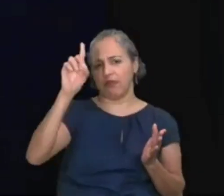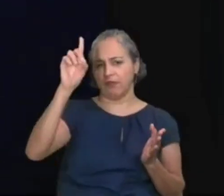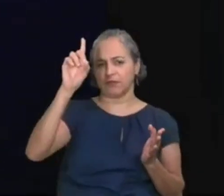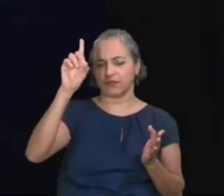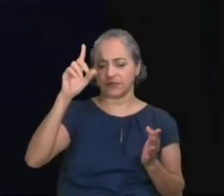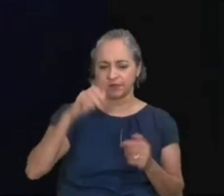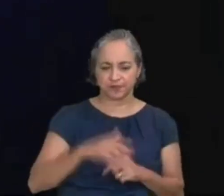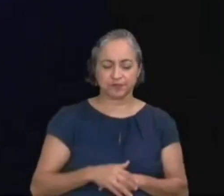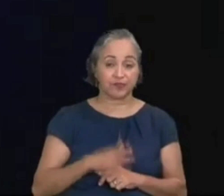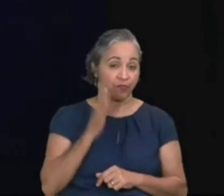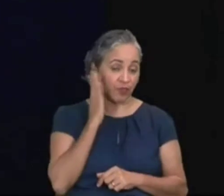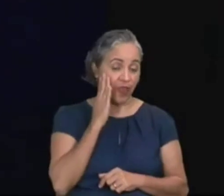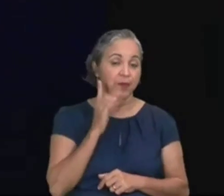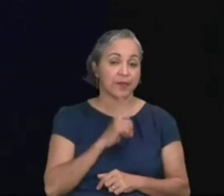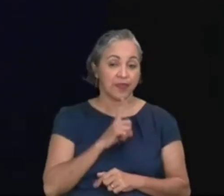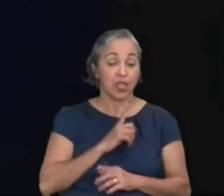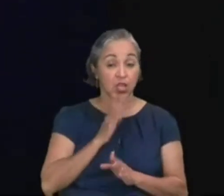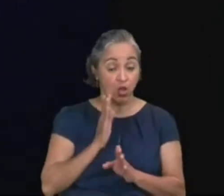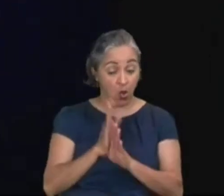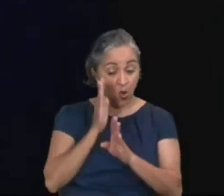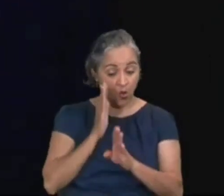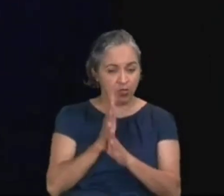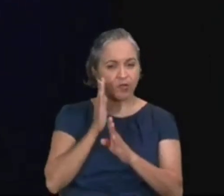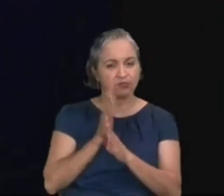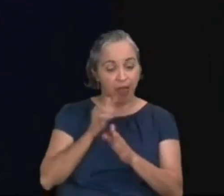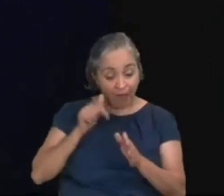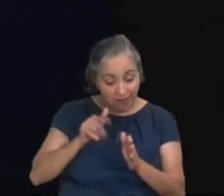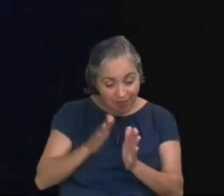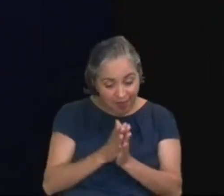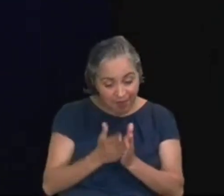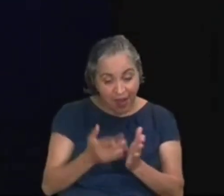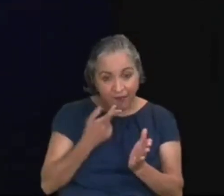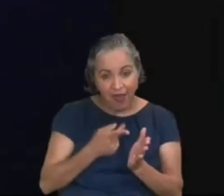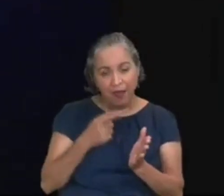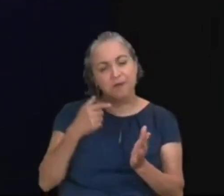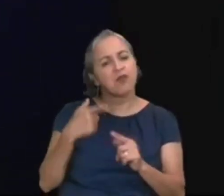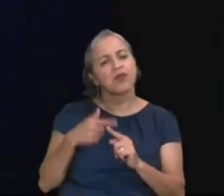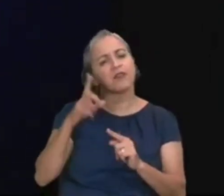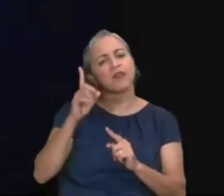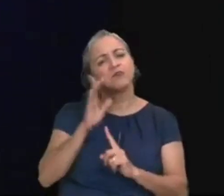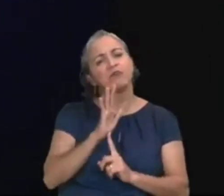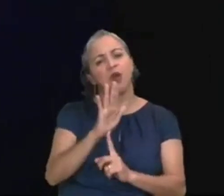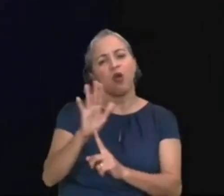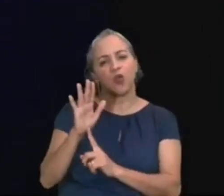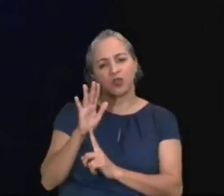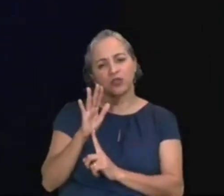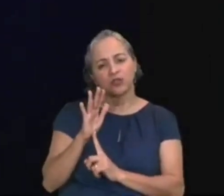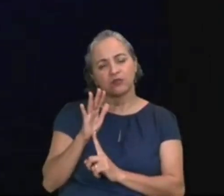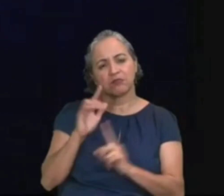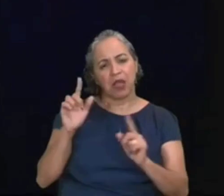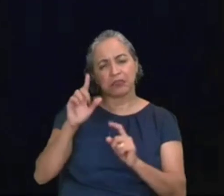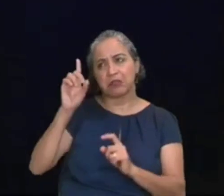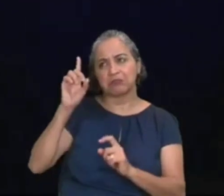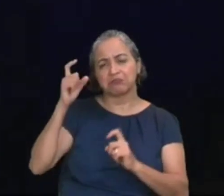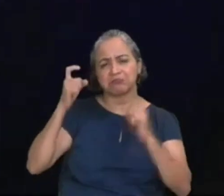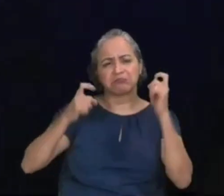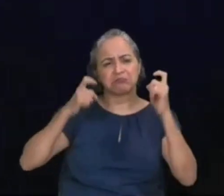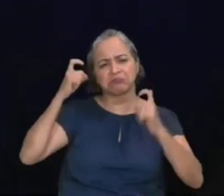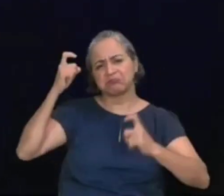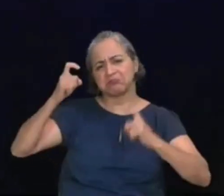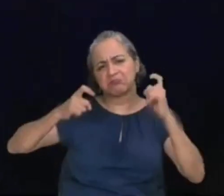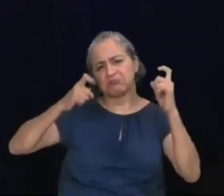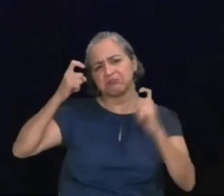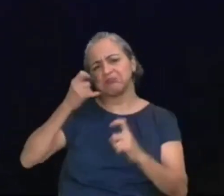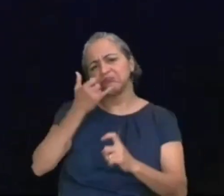a gente encontra exatamente quem é Deus aqui na palavra, porque Ele nos revela, mas Ele não se preocupa muito com isso, de dar